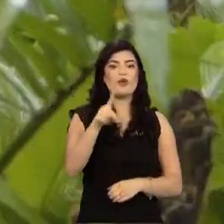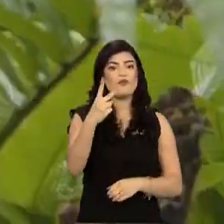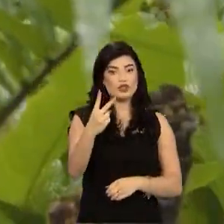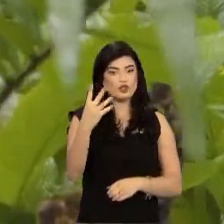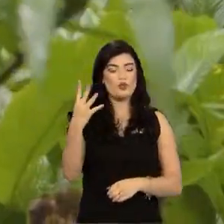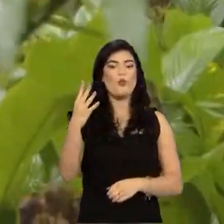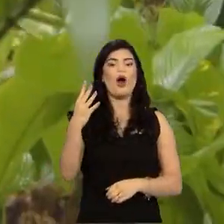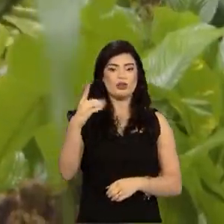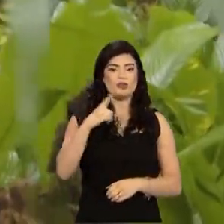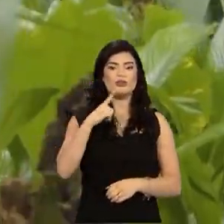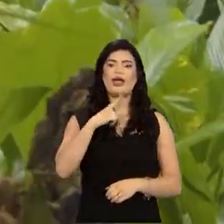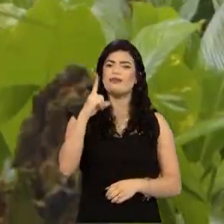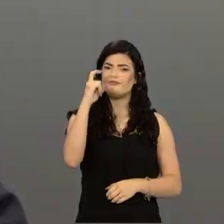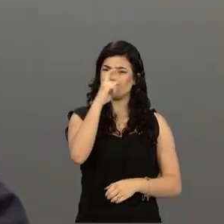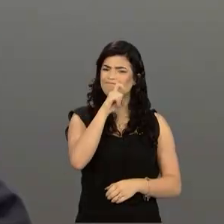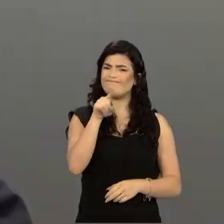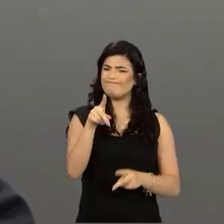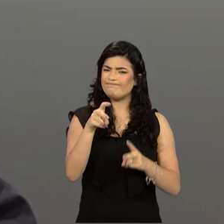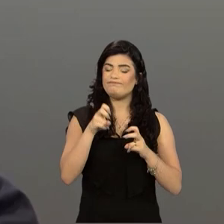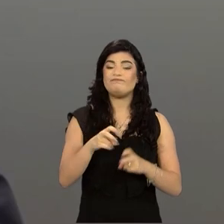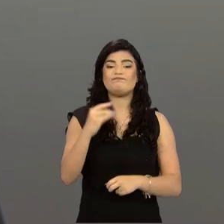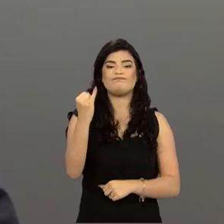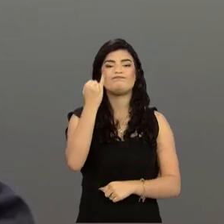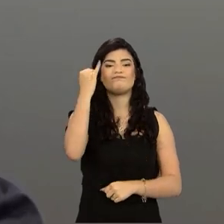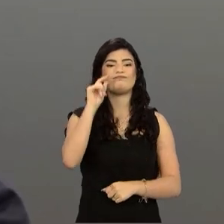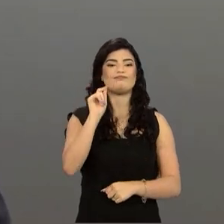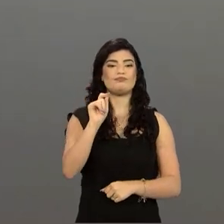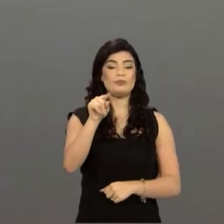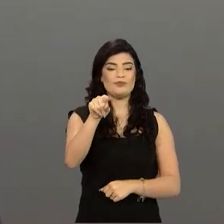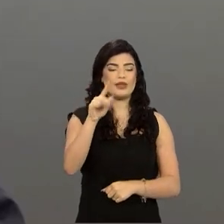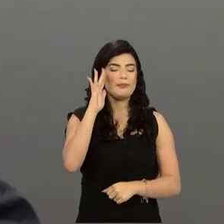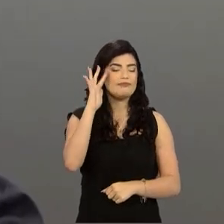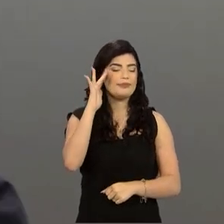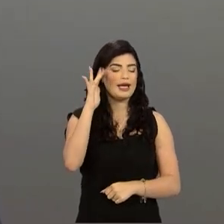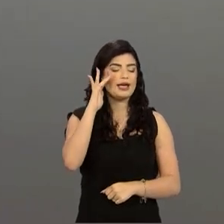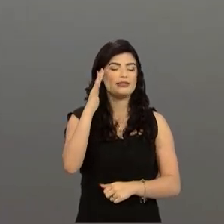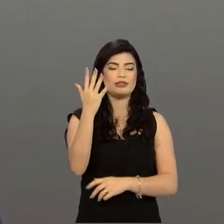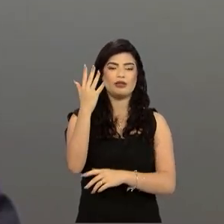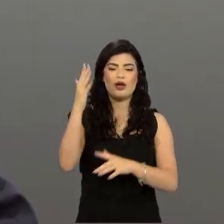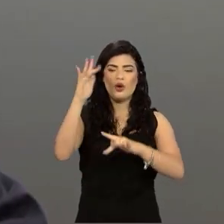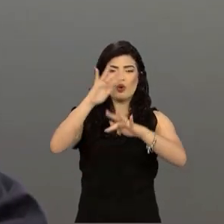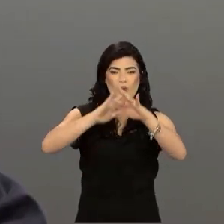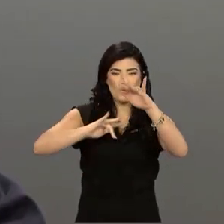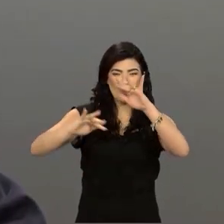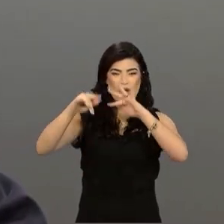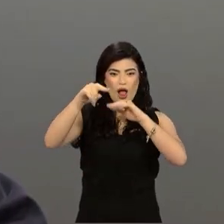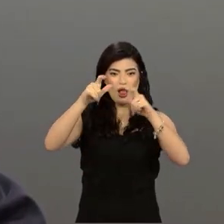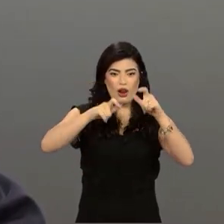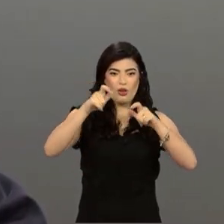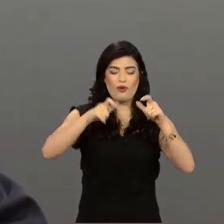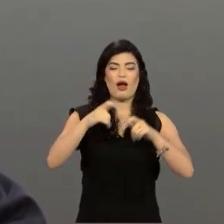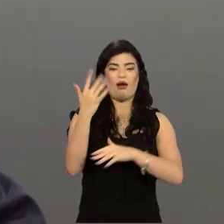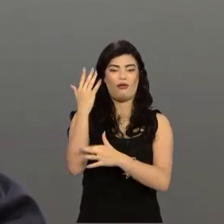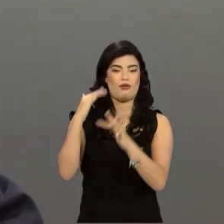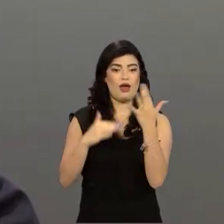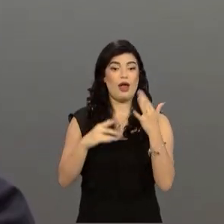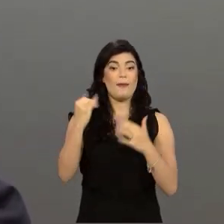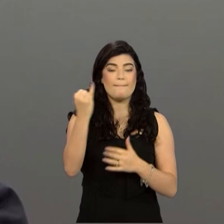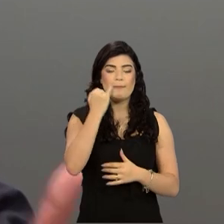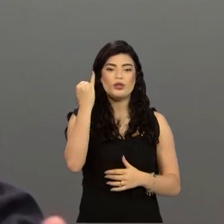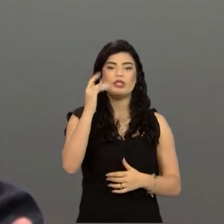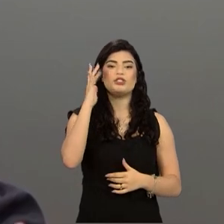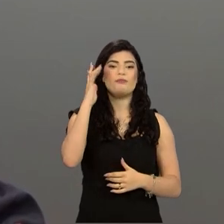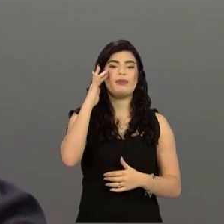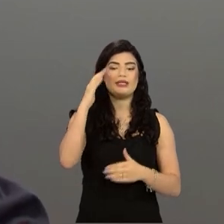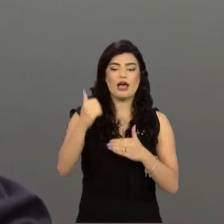algum grau de ameaça. É importante que você pense o Parque das Neblinas da porteira para fora e